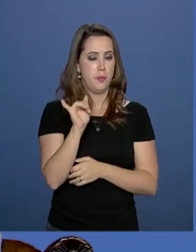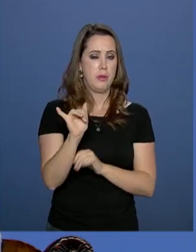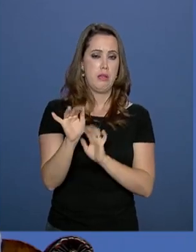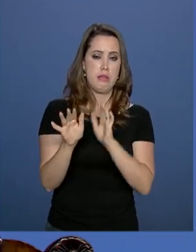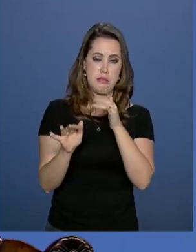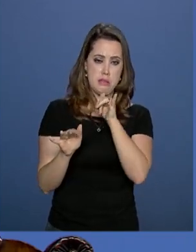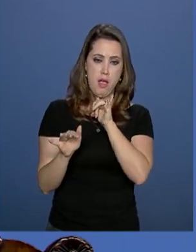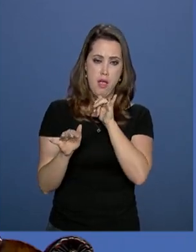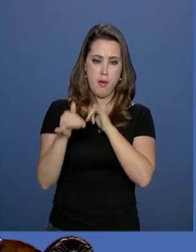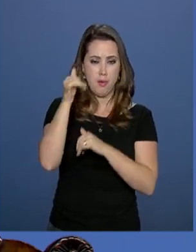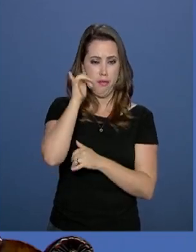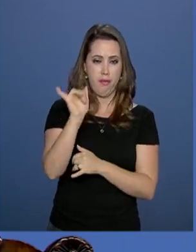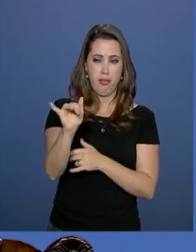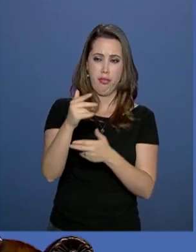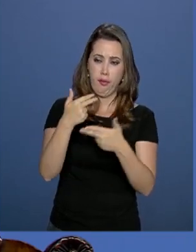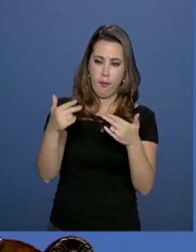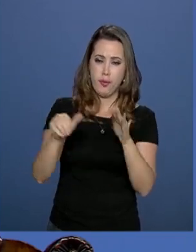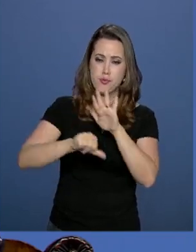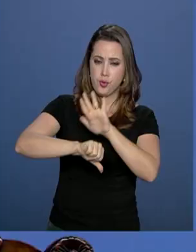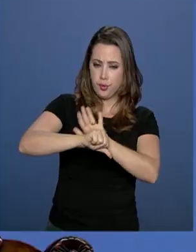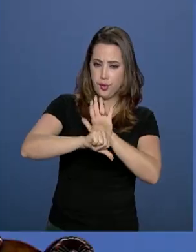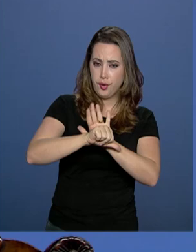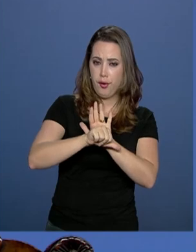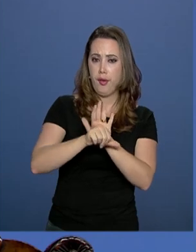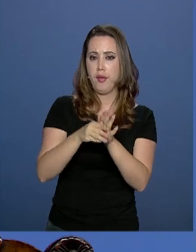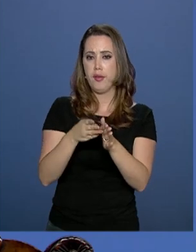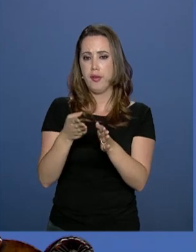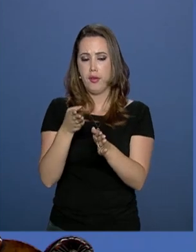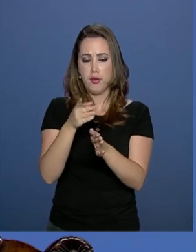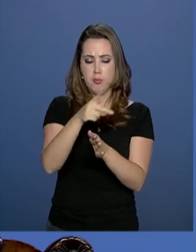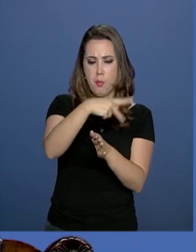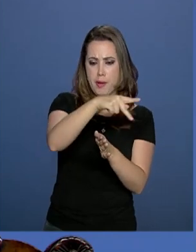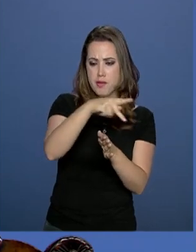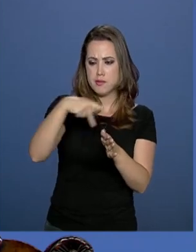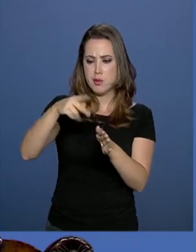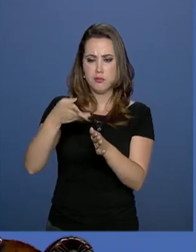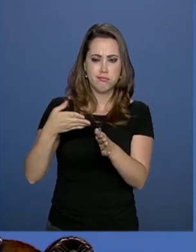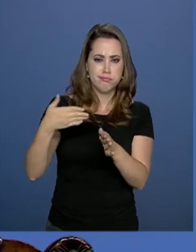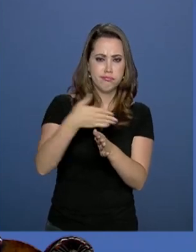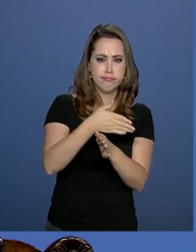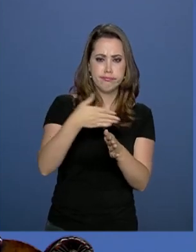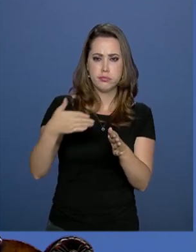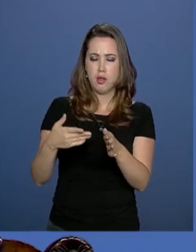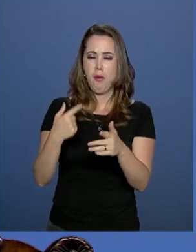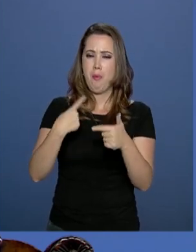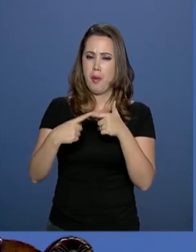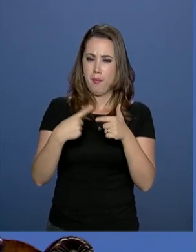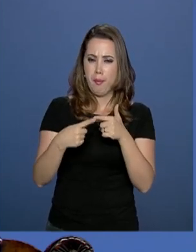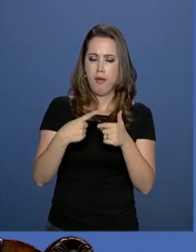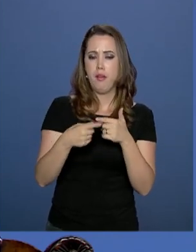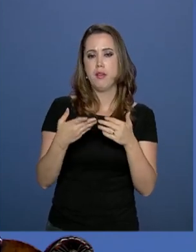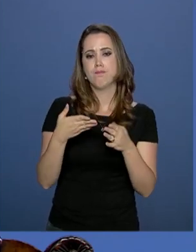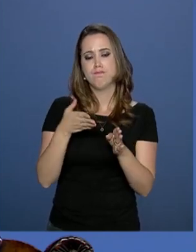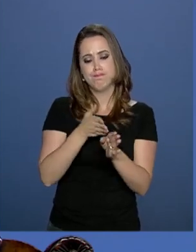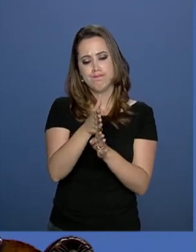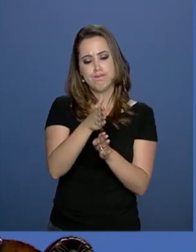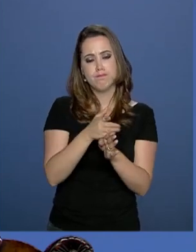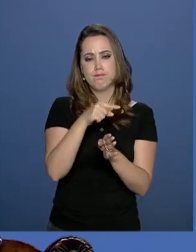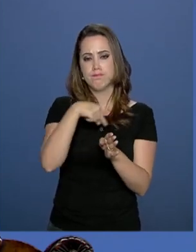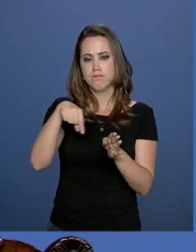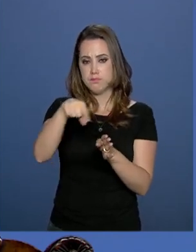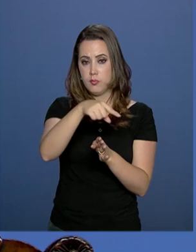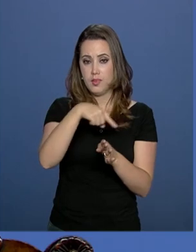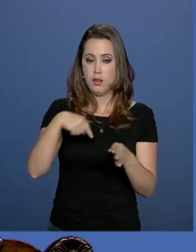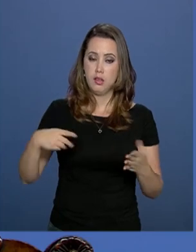aos ilícitos transnacionais, os problemas compartilhados nas fronteiras, os desafios nas fronteiras,